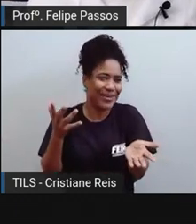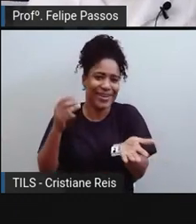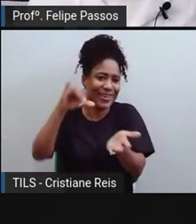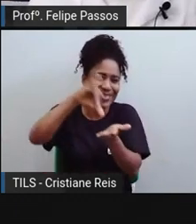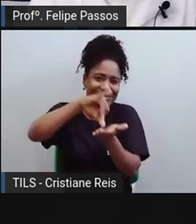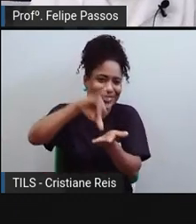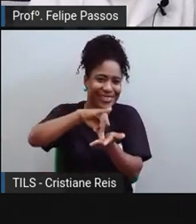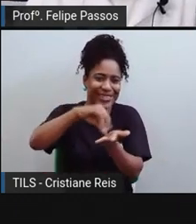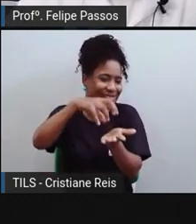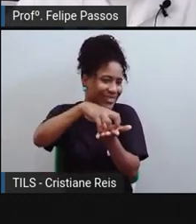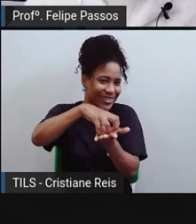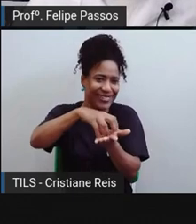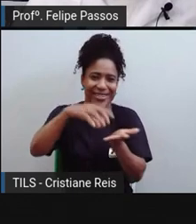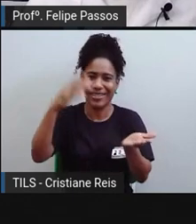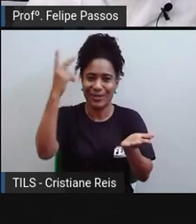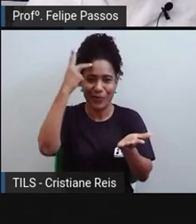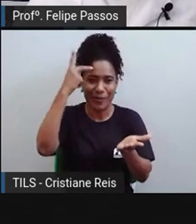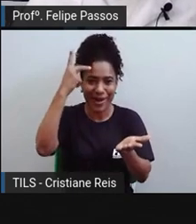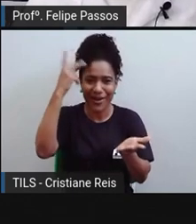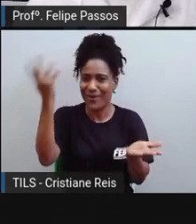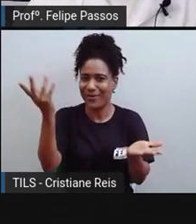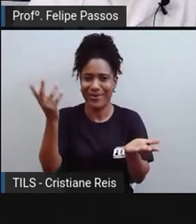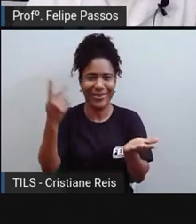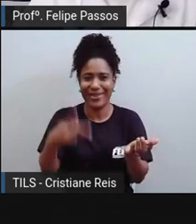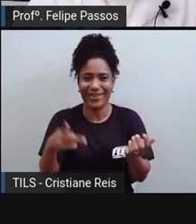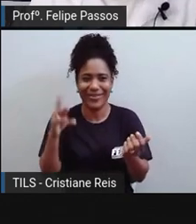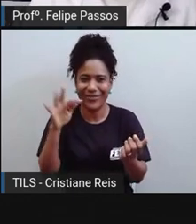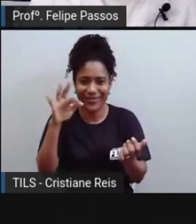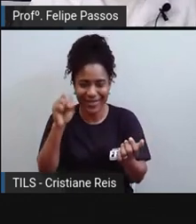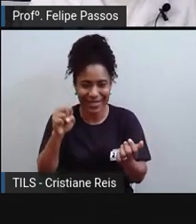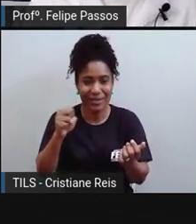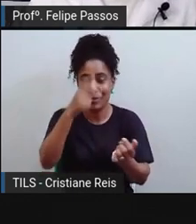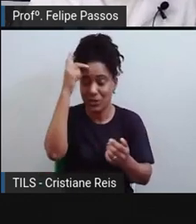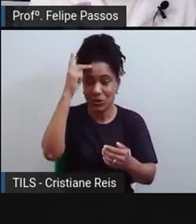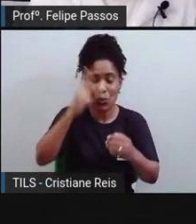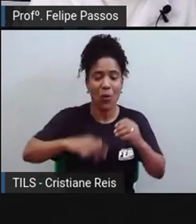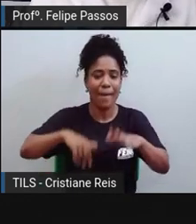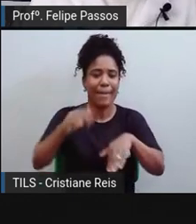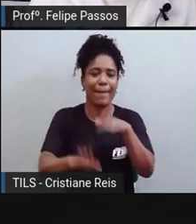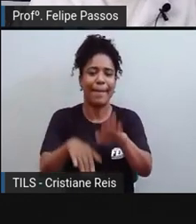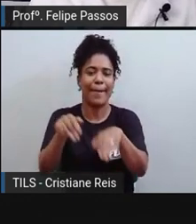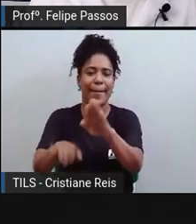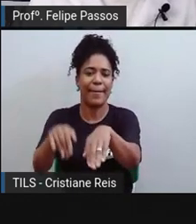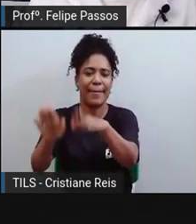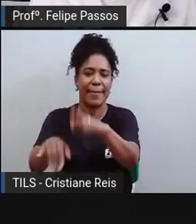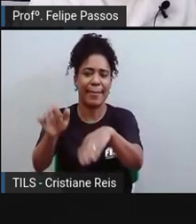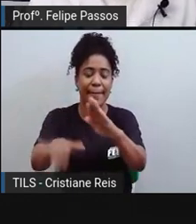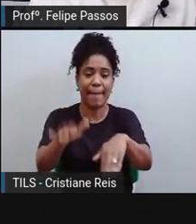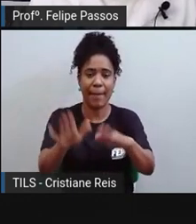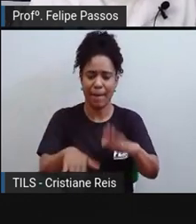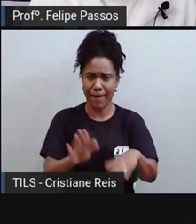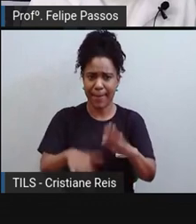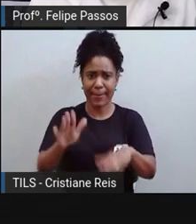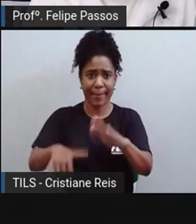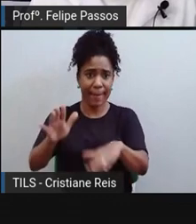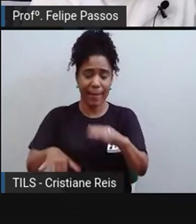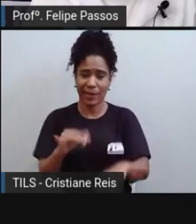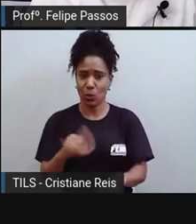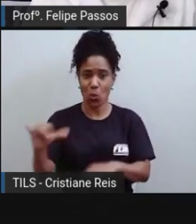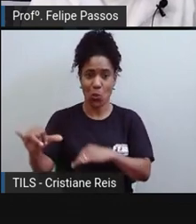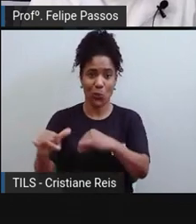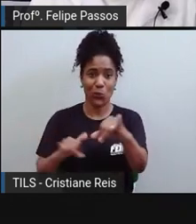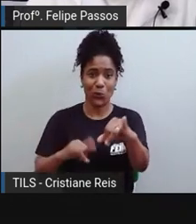Paulo, que é um mundaréu de gente, caminhando ali todos os dias, isso pode gerar energia elétrica. E tem também